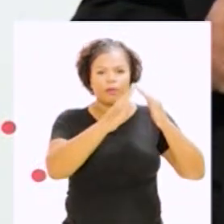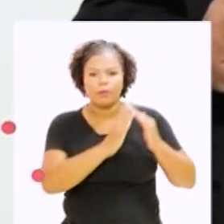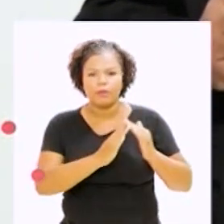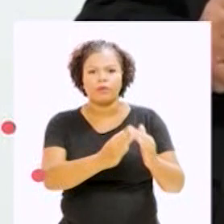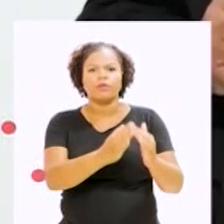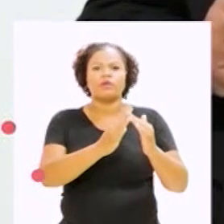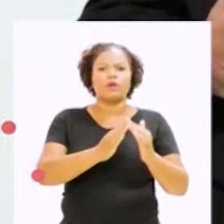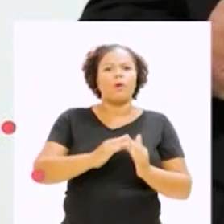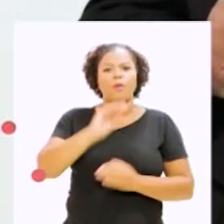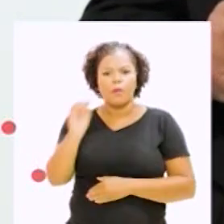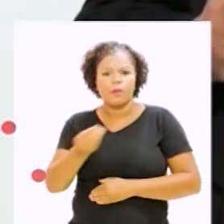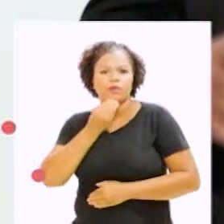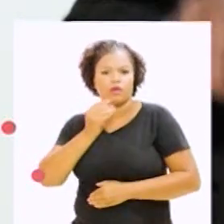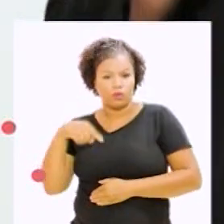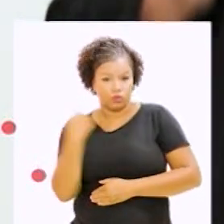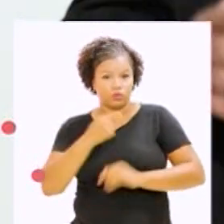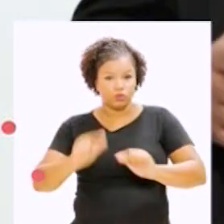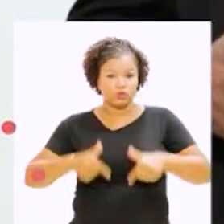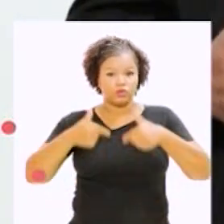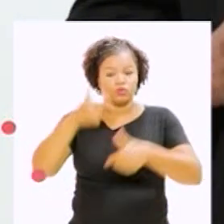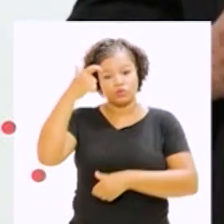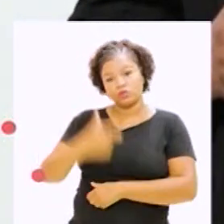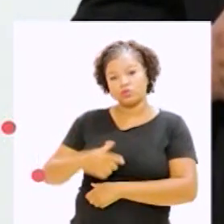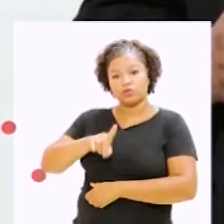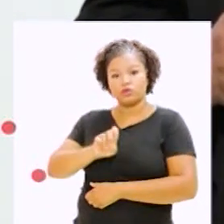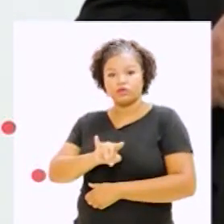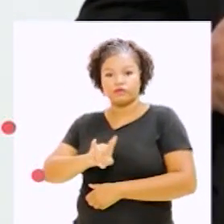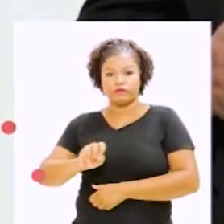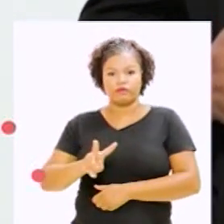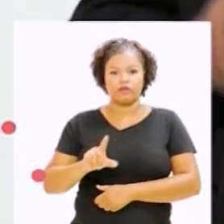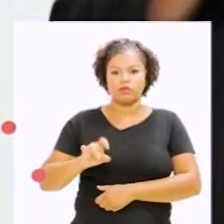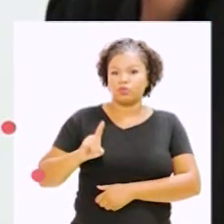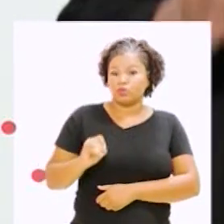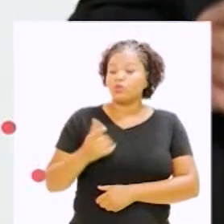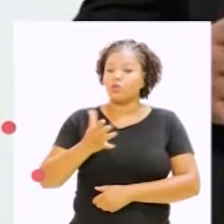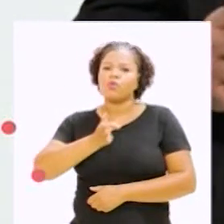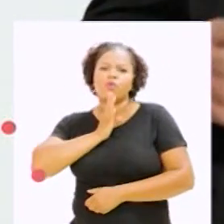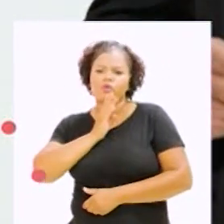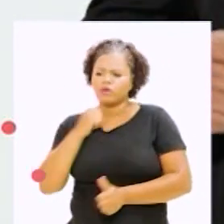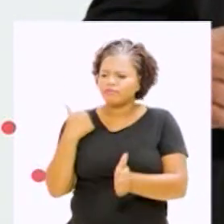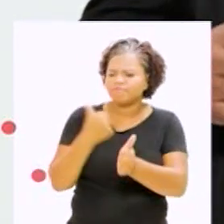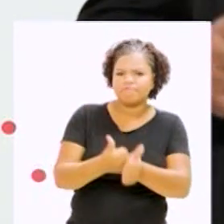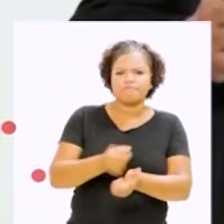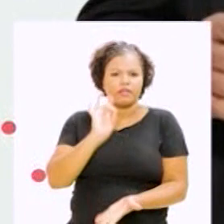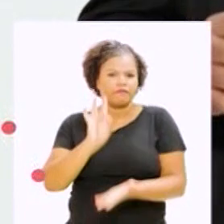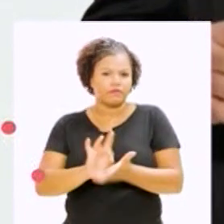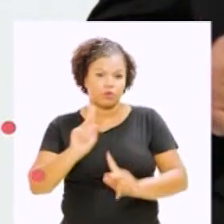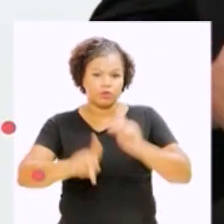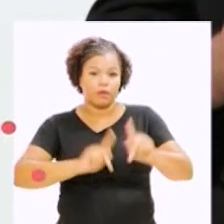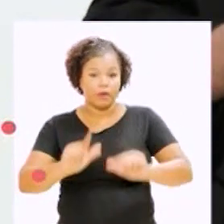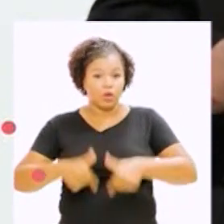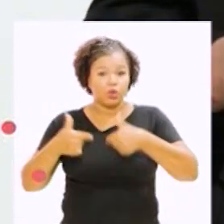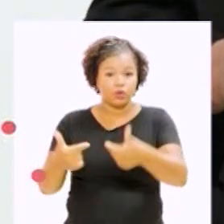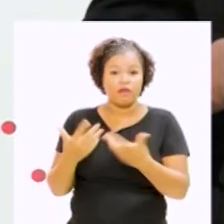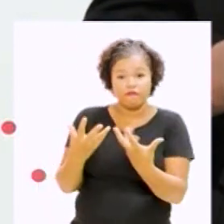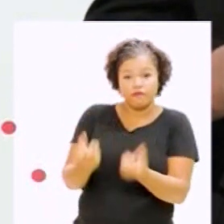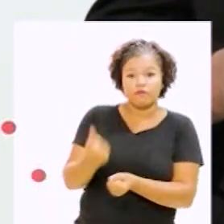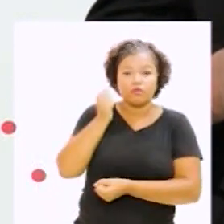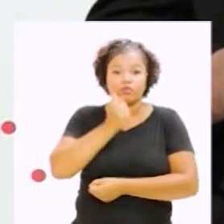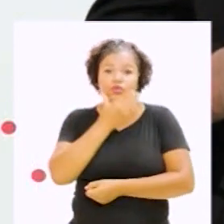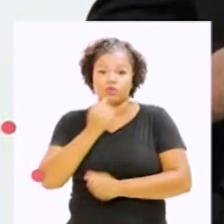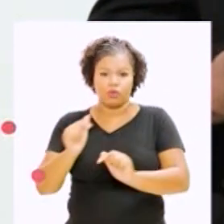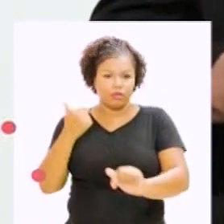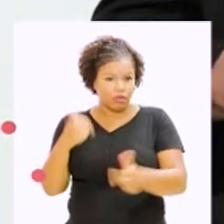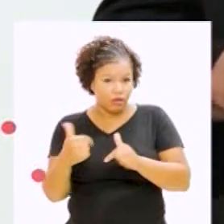moradia e oportunidade para toda a nossa luta. Sou Edivaldo Soares, conheço de perto a realidade e a necessidade do nosso povo. E para lutar a favor dos